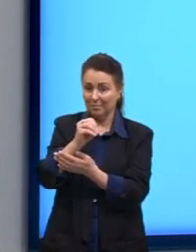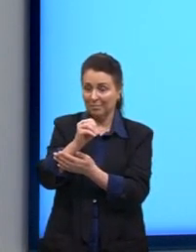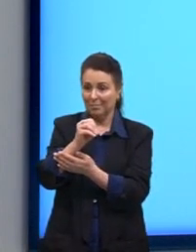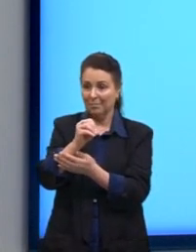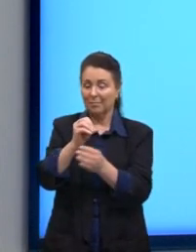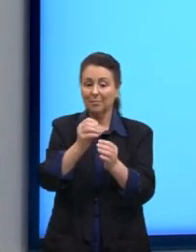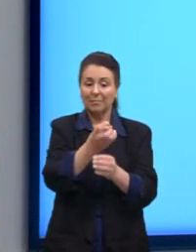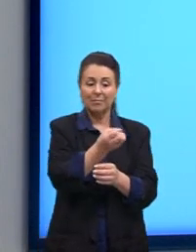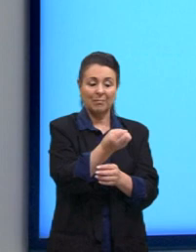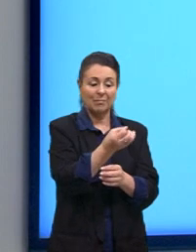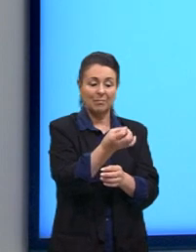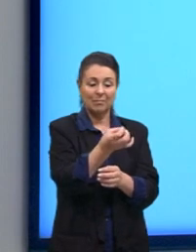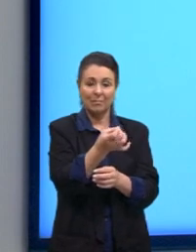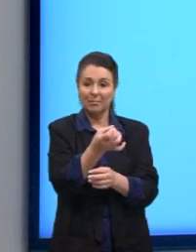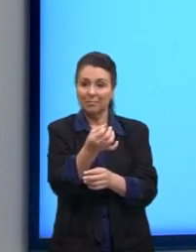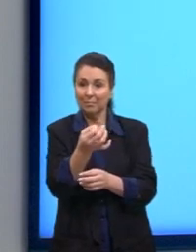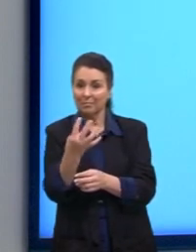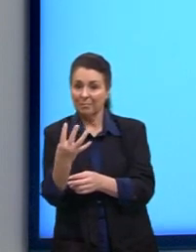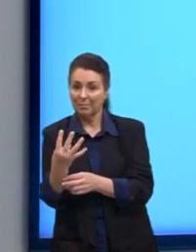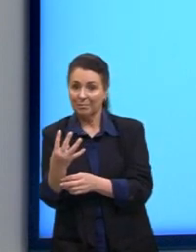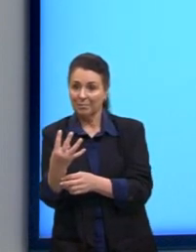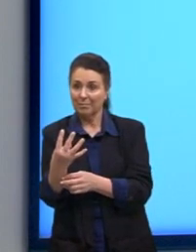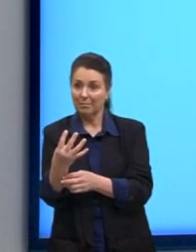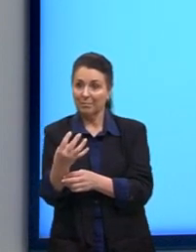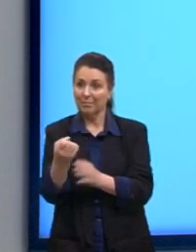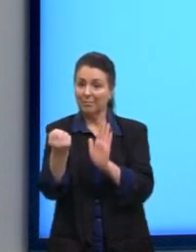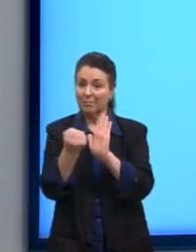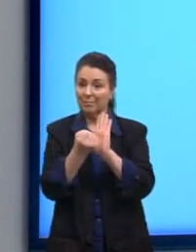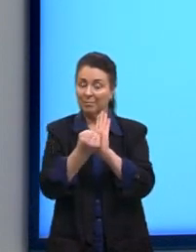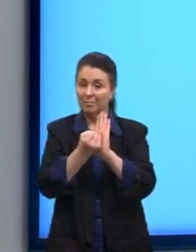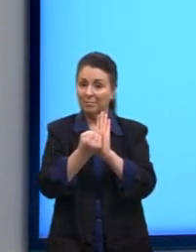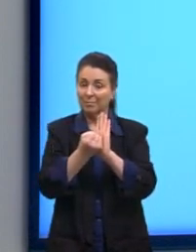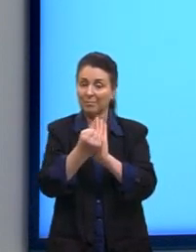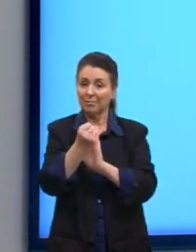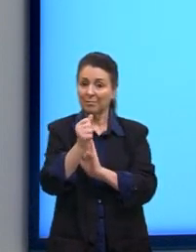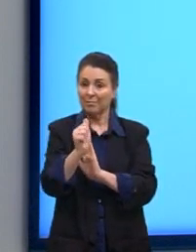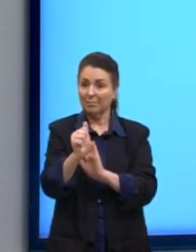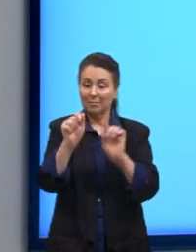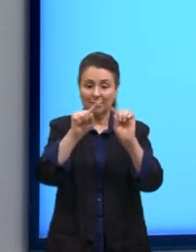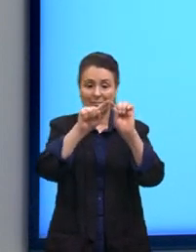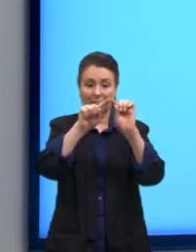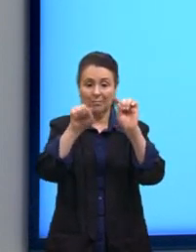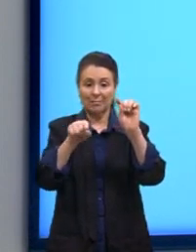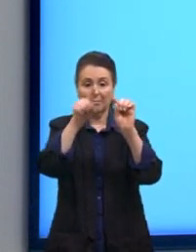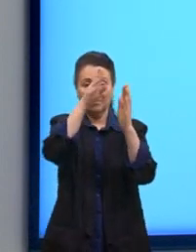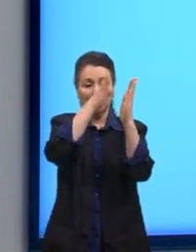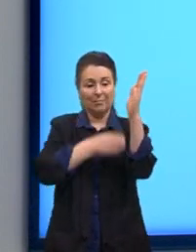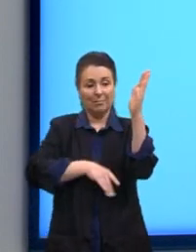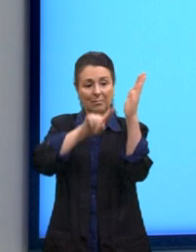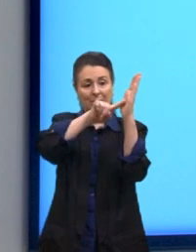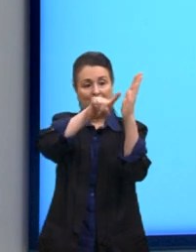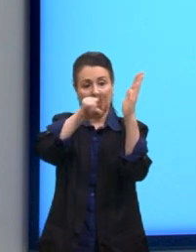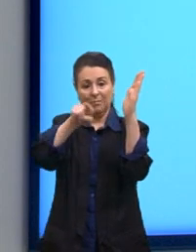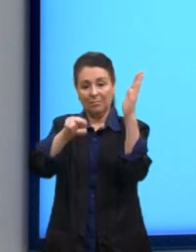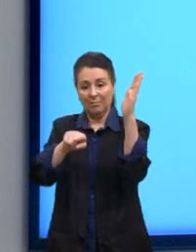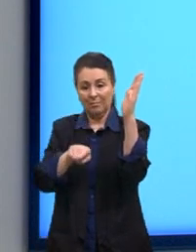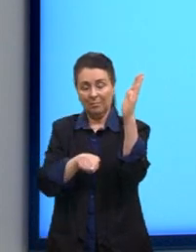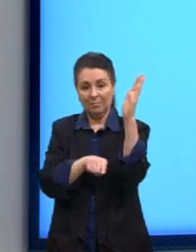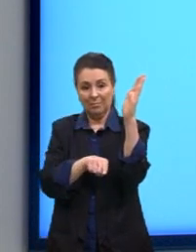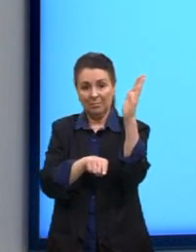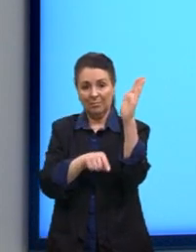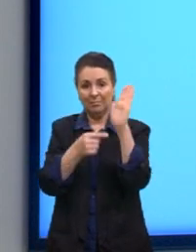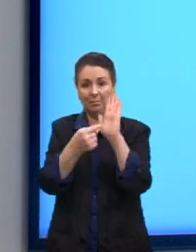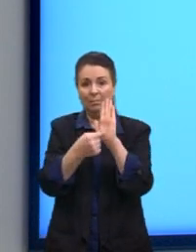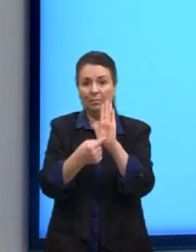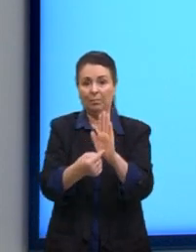contar 4 unidades e marcar esse arco, né? Que representaria uma parte da nossa circunferência.